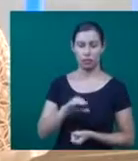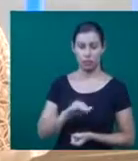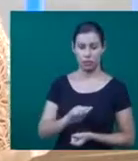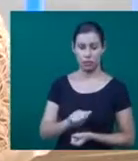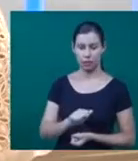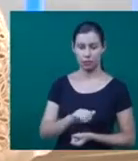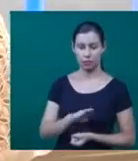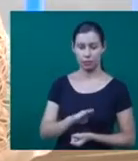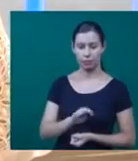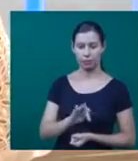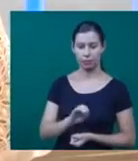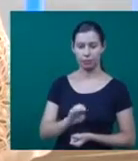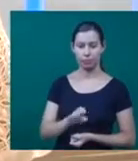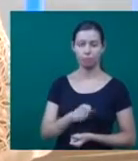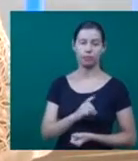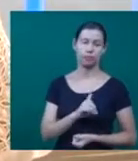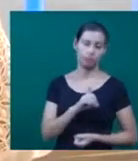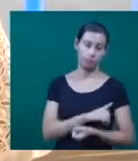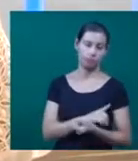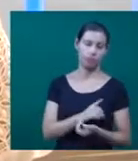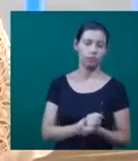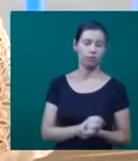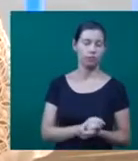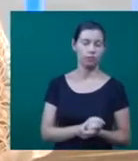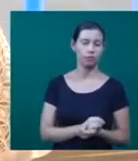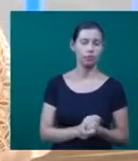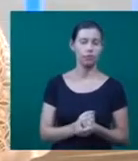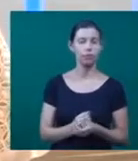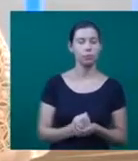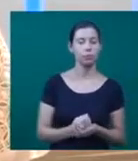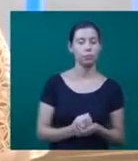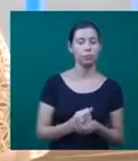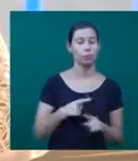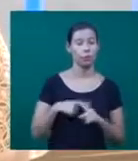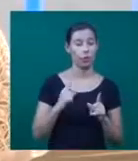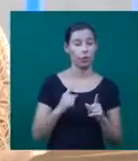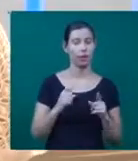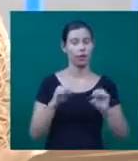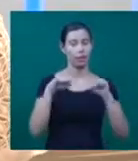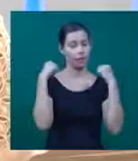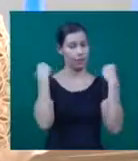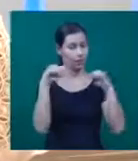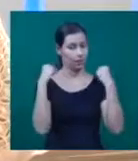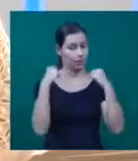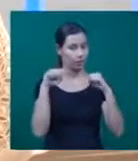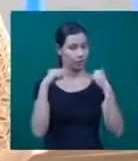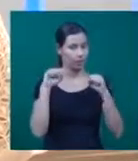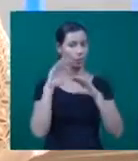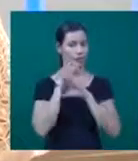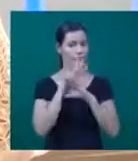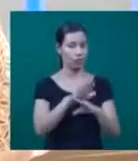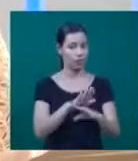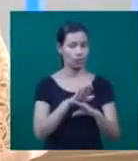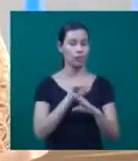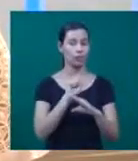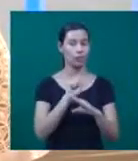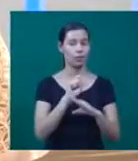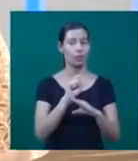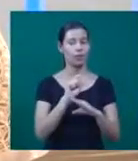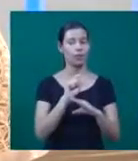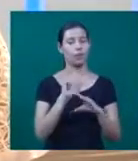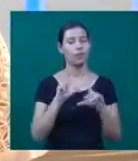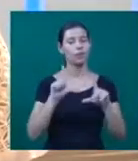risco. Em contrapartida, os estudos já mostraram que praticar atividade física reduz bastante a possibilidade de